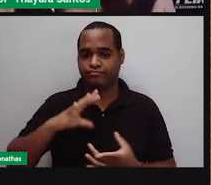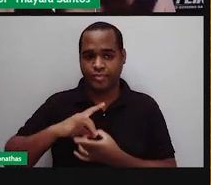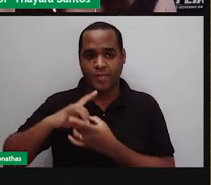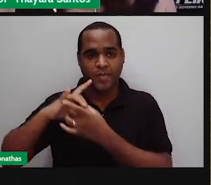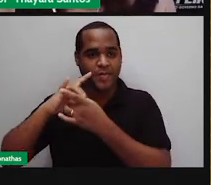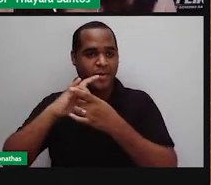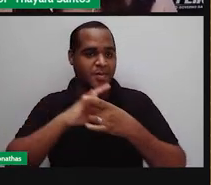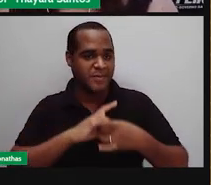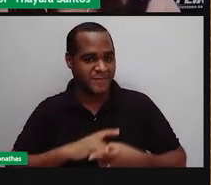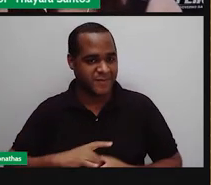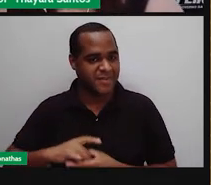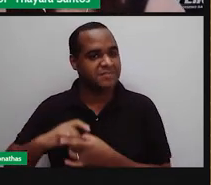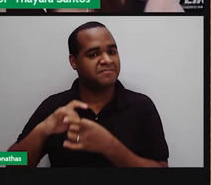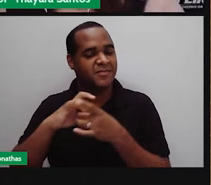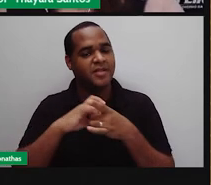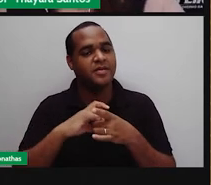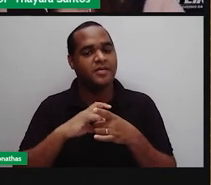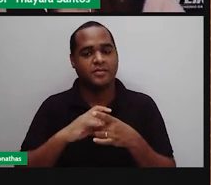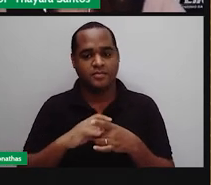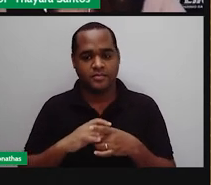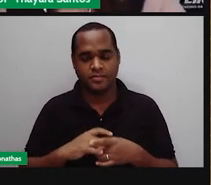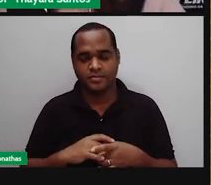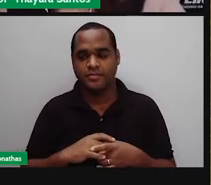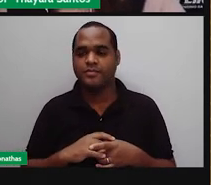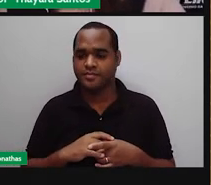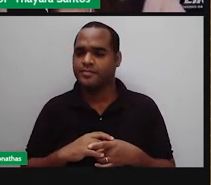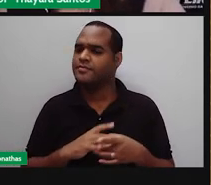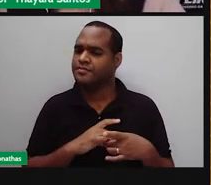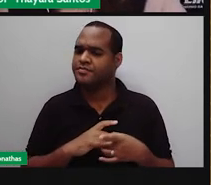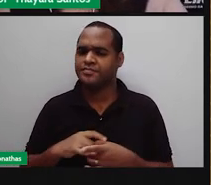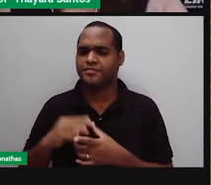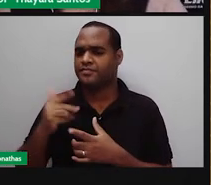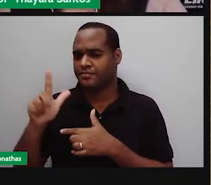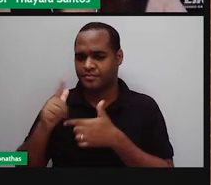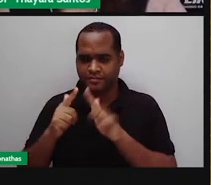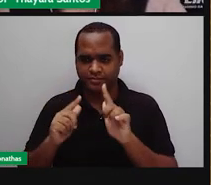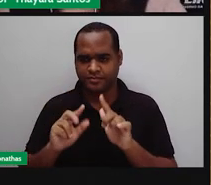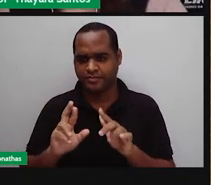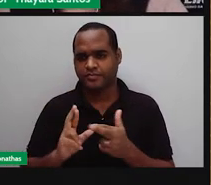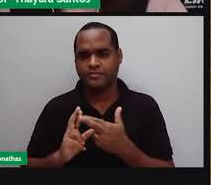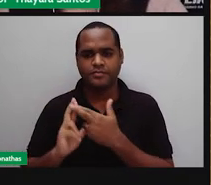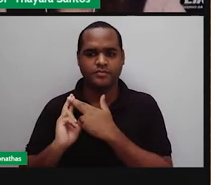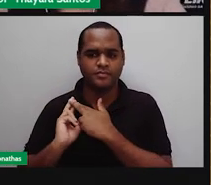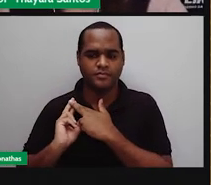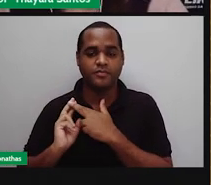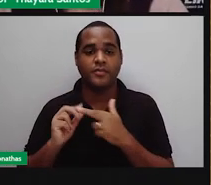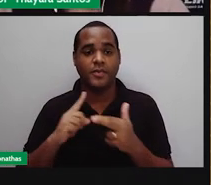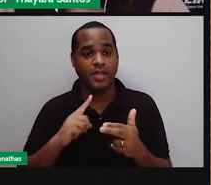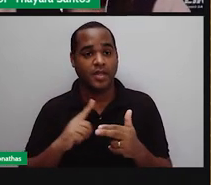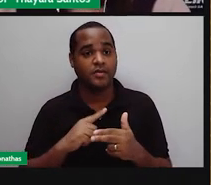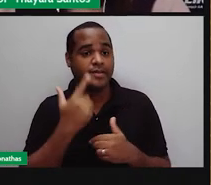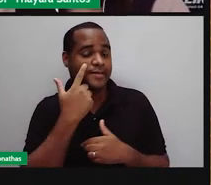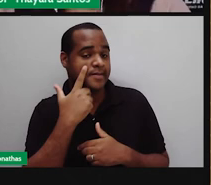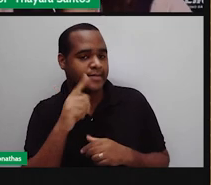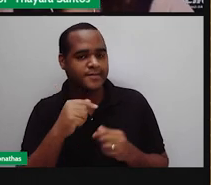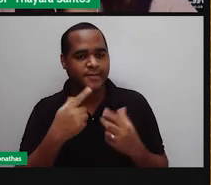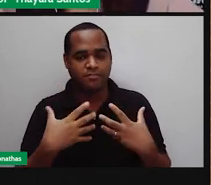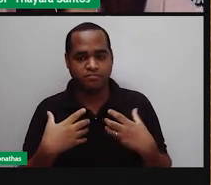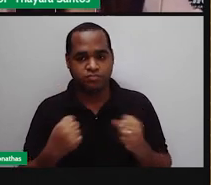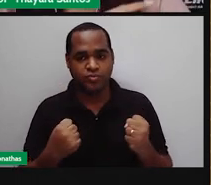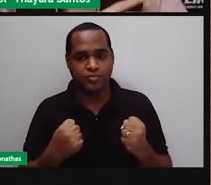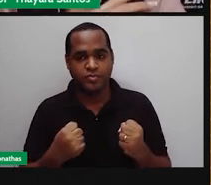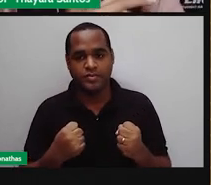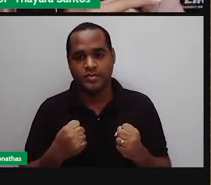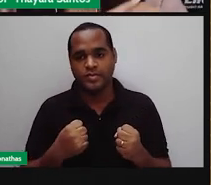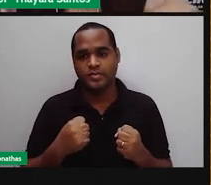mecanorreceptores ali. A gente tem mecanorreceptores que são responsáveis por perceber a pressão, né? Quando tem alguma